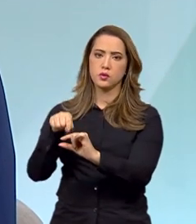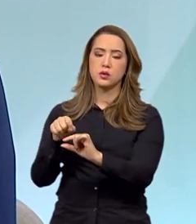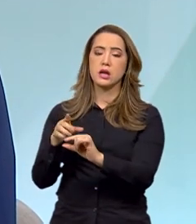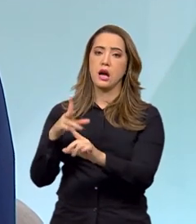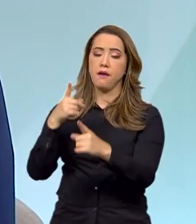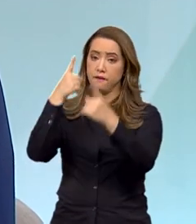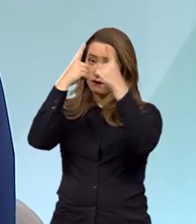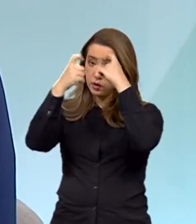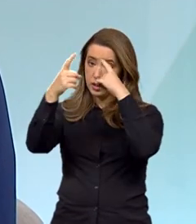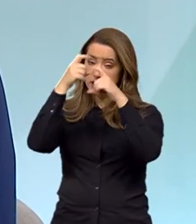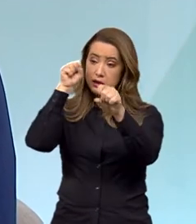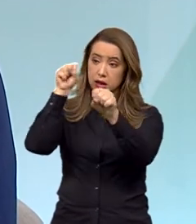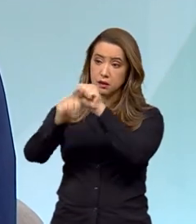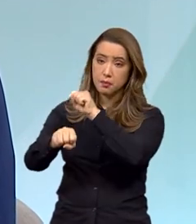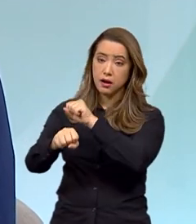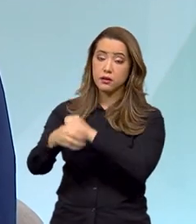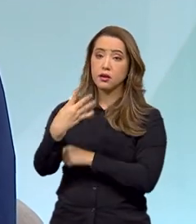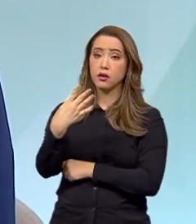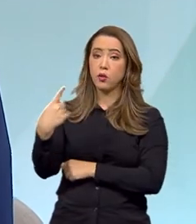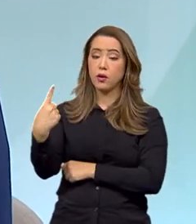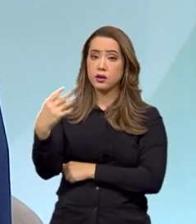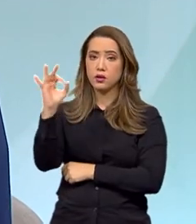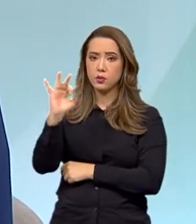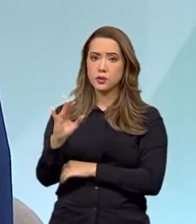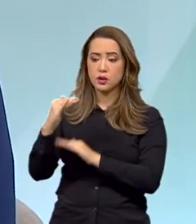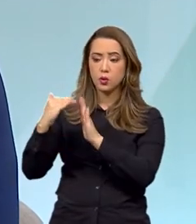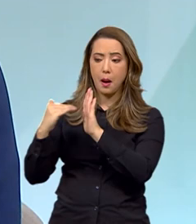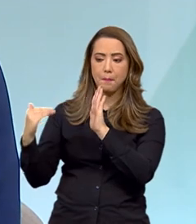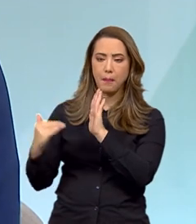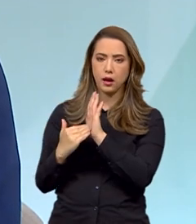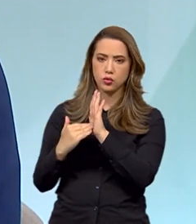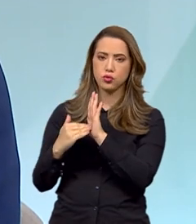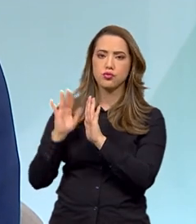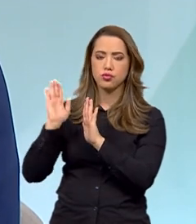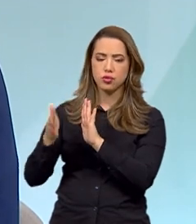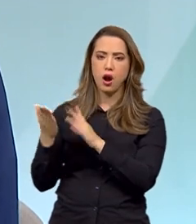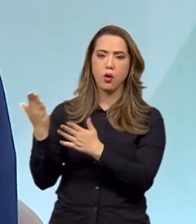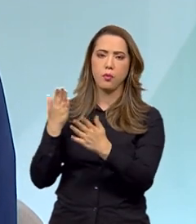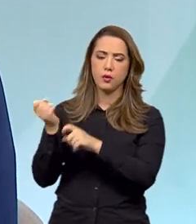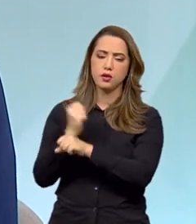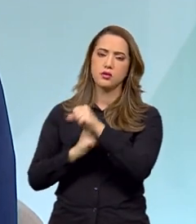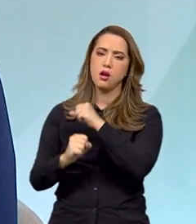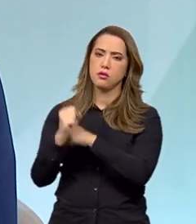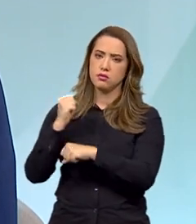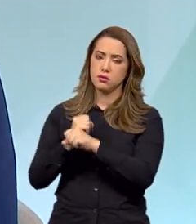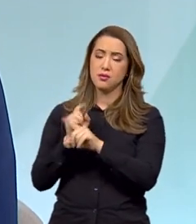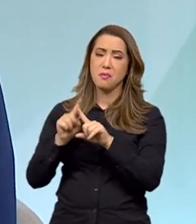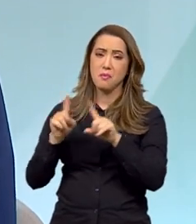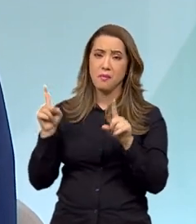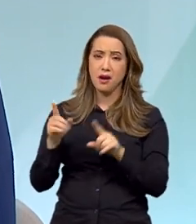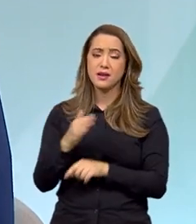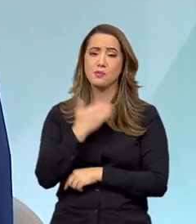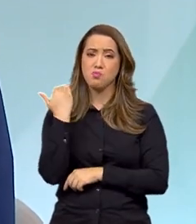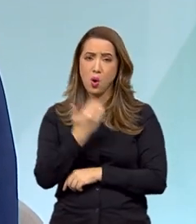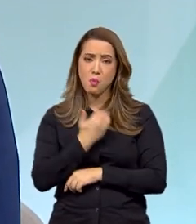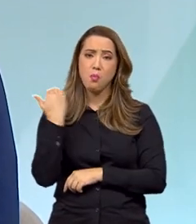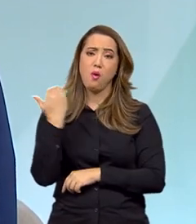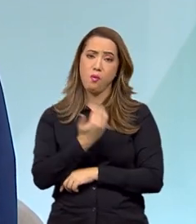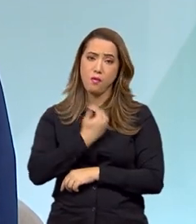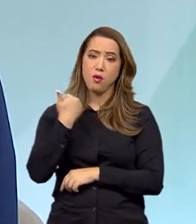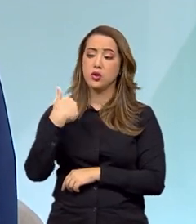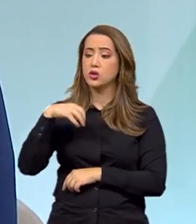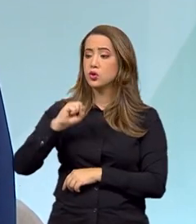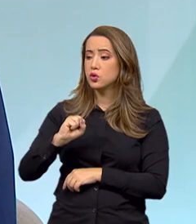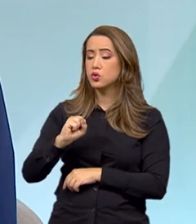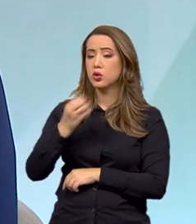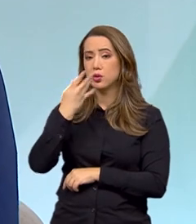letal contra crianças e adolescentes diminuiu 41% desde 2019, em relação aos anos anteriores. Mas ainda morrem 18 crianças, em